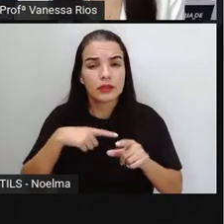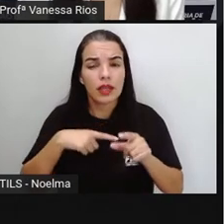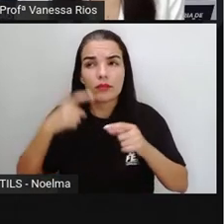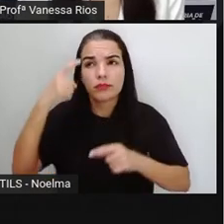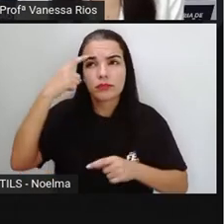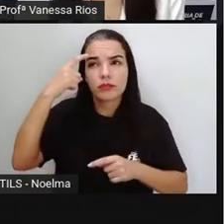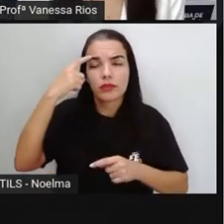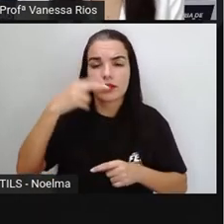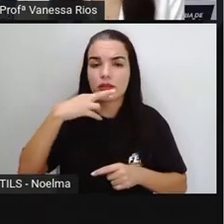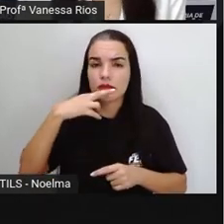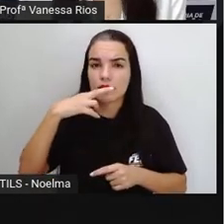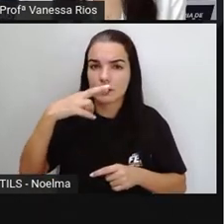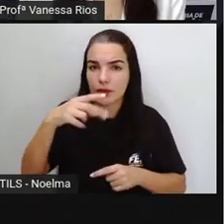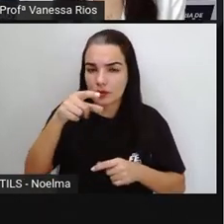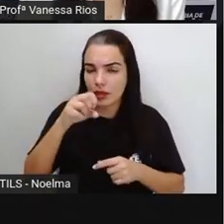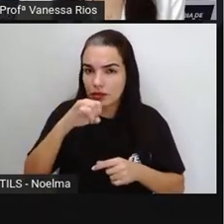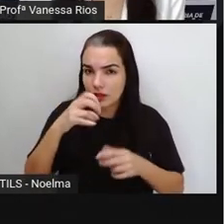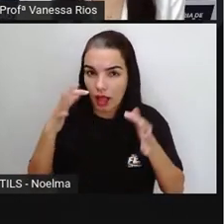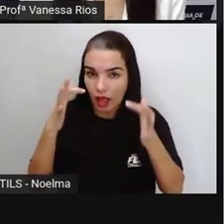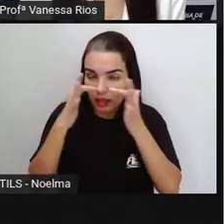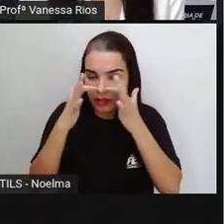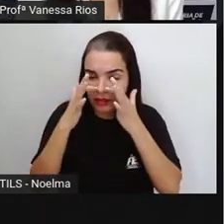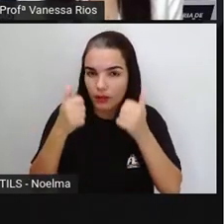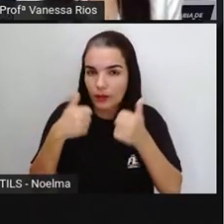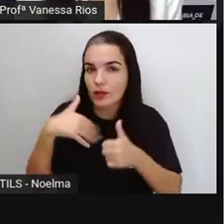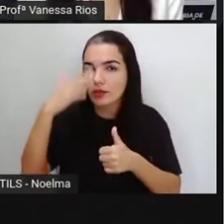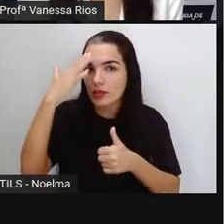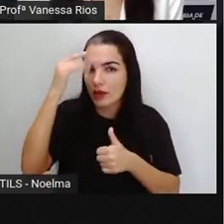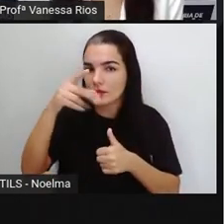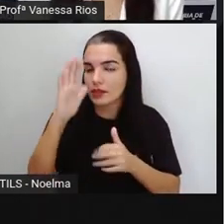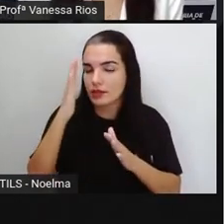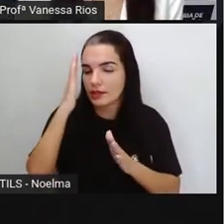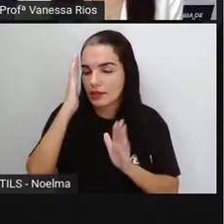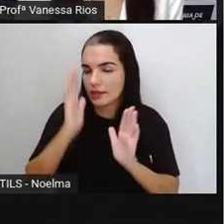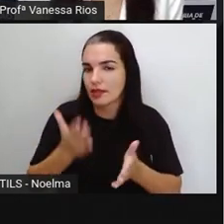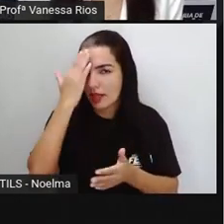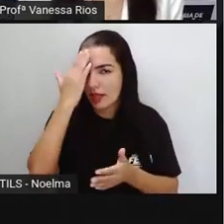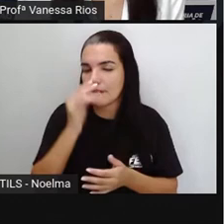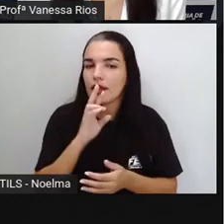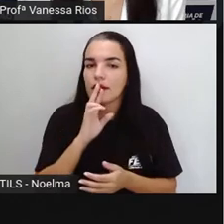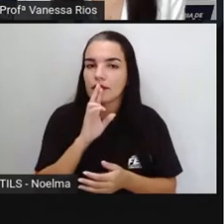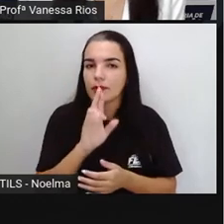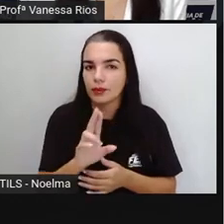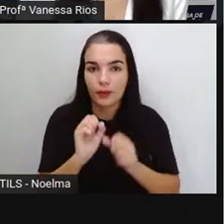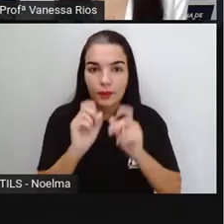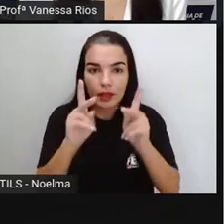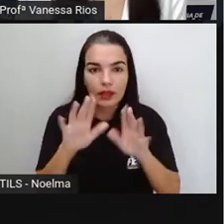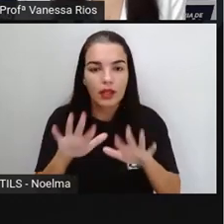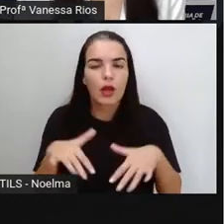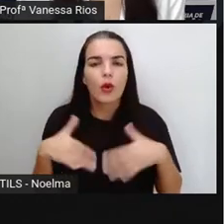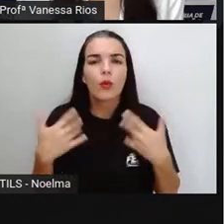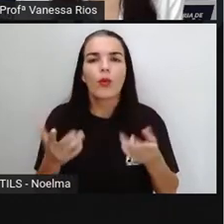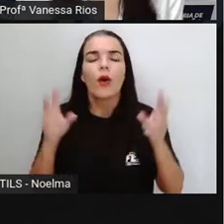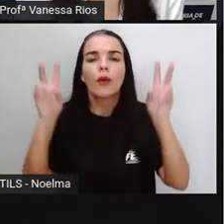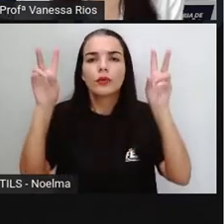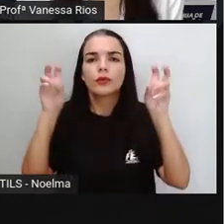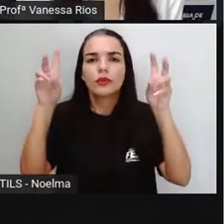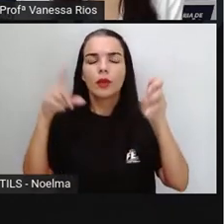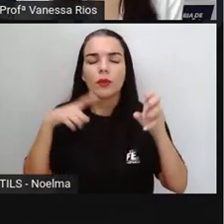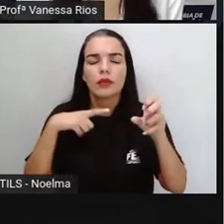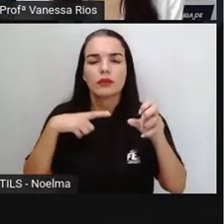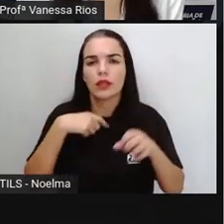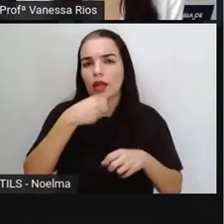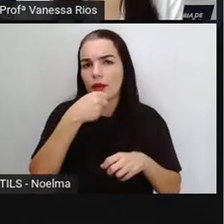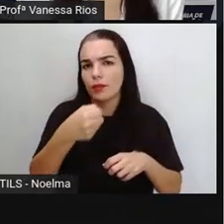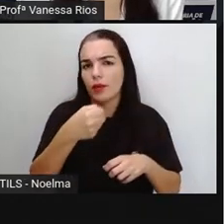pensem na resposta. Se prestaram bastante atenção, eu tenho certeza que vão conseguir responder. De qual clima trata a reportagem?